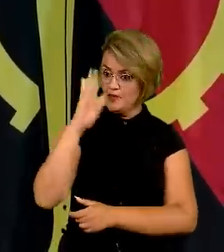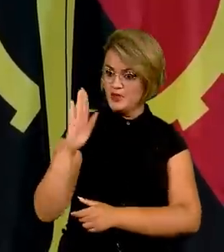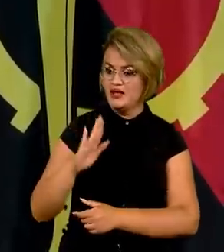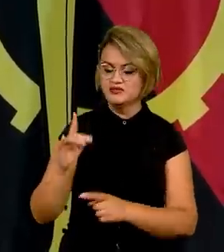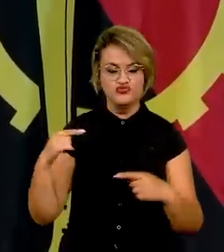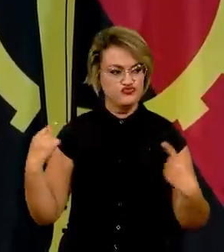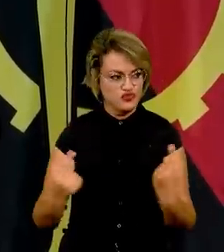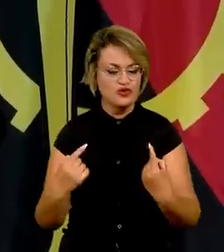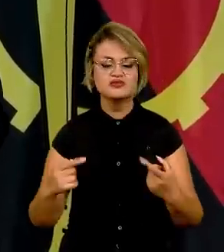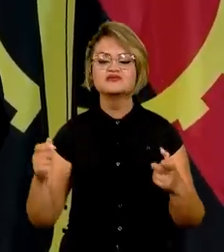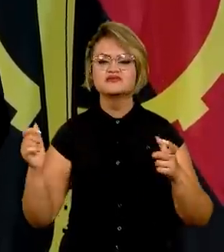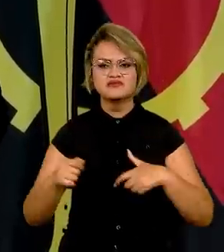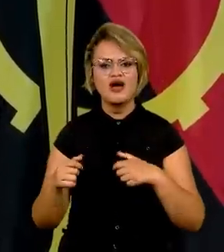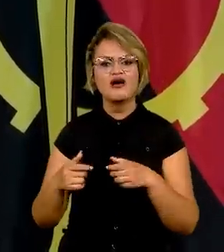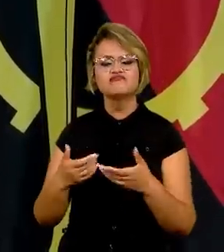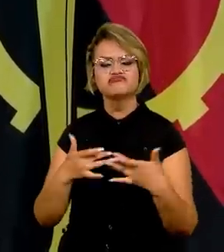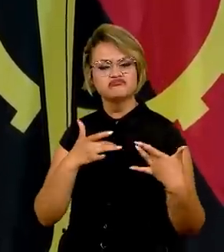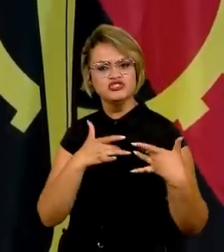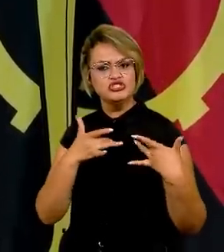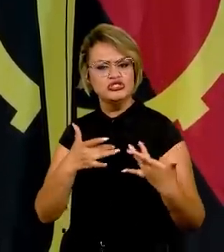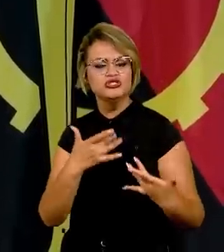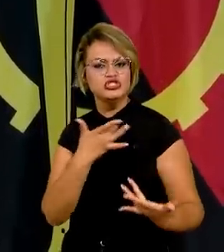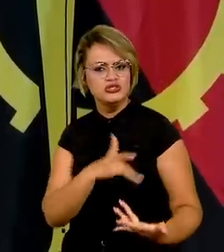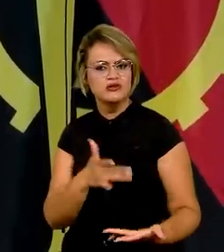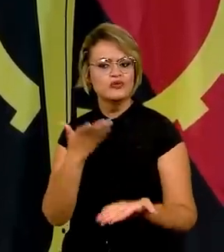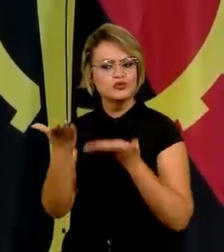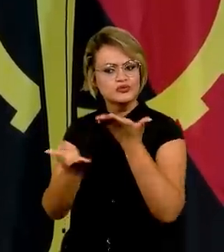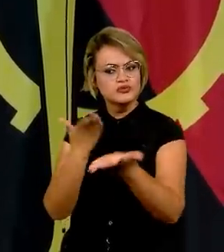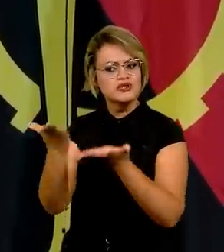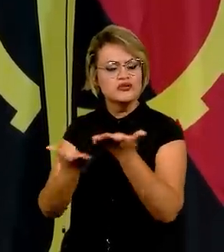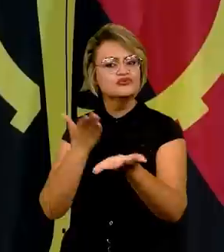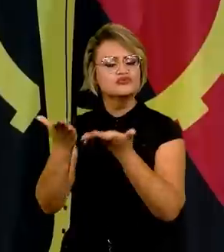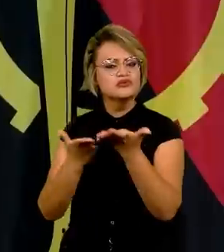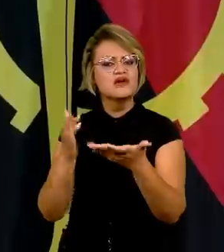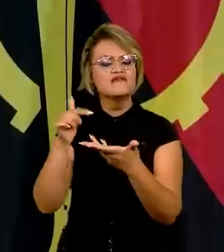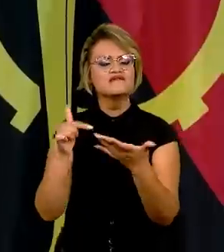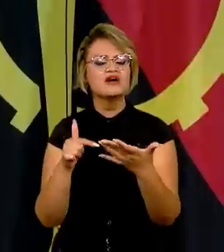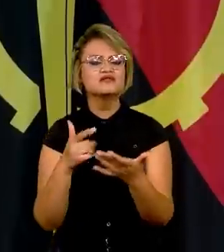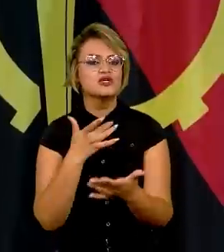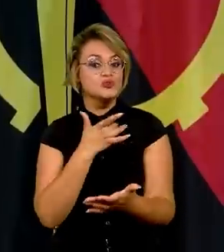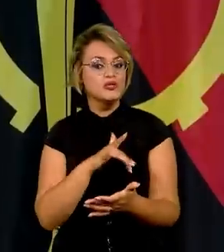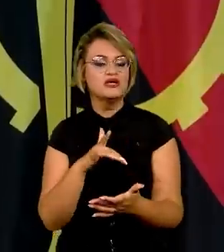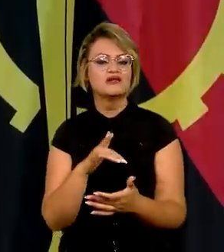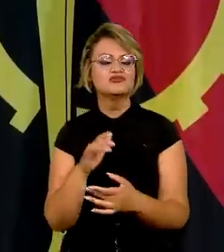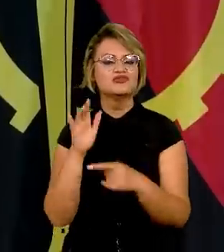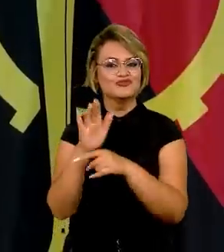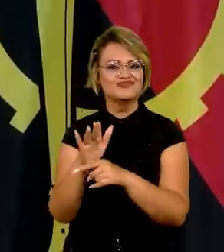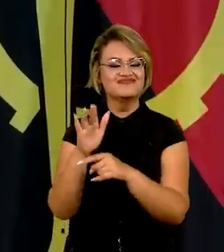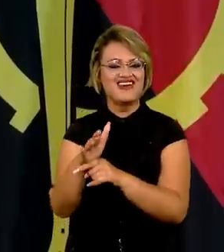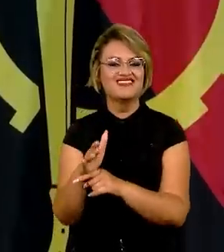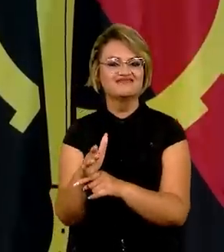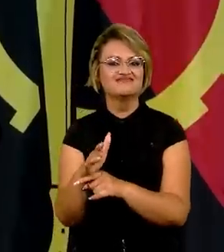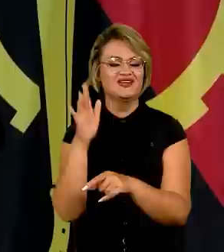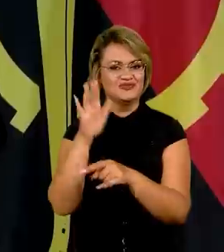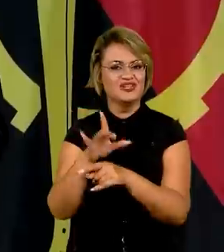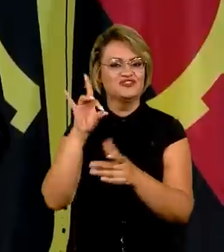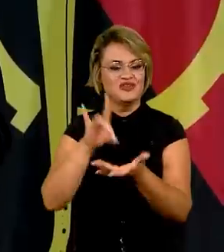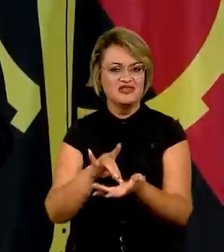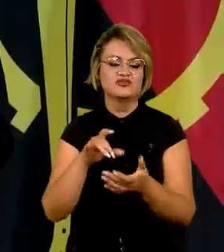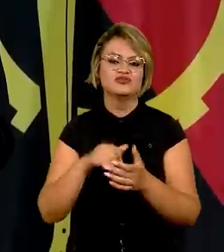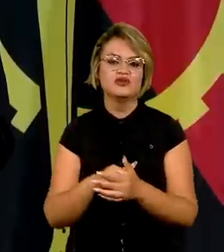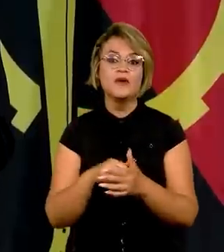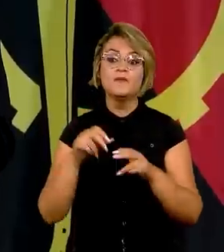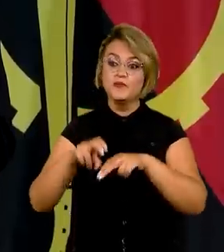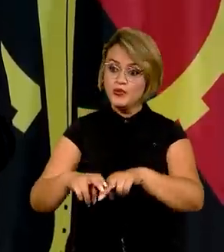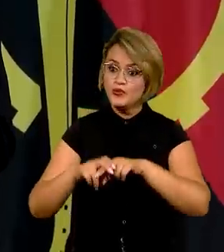pode ser generoso e ter determinadas ações que significam solidariedade plena. Foi